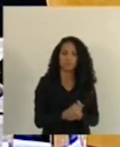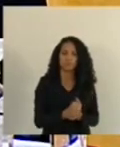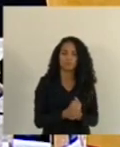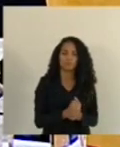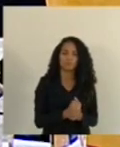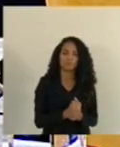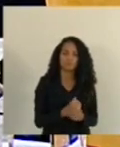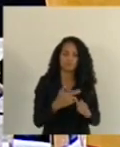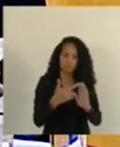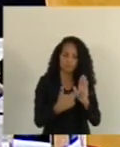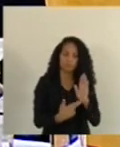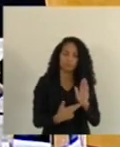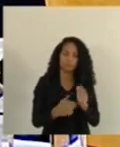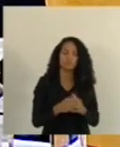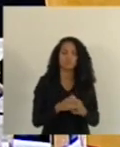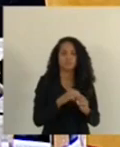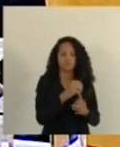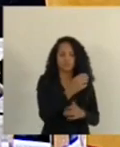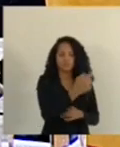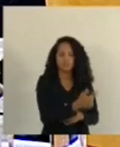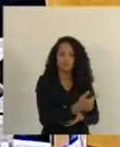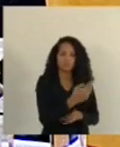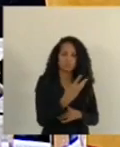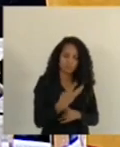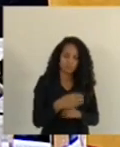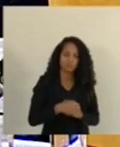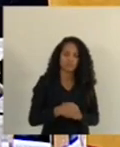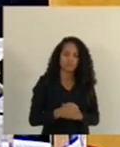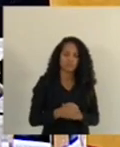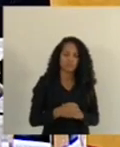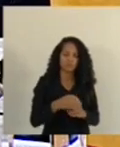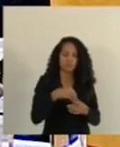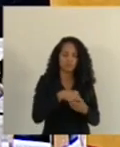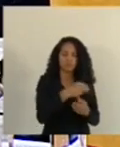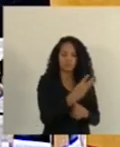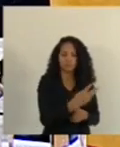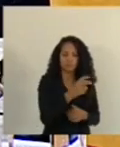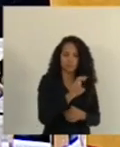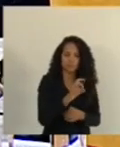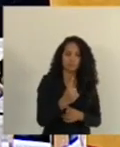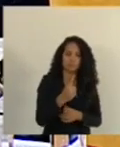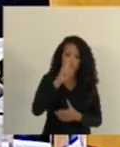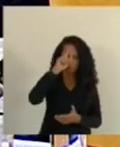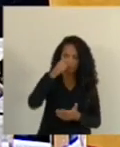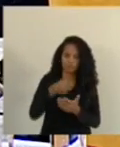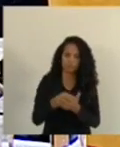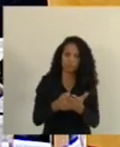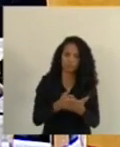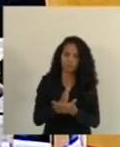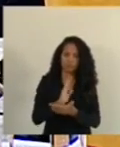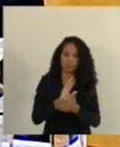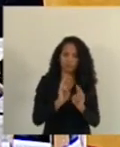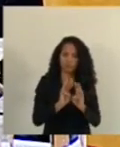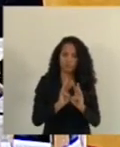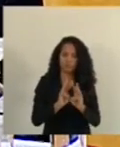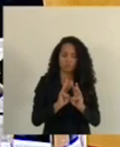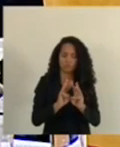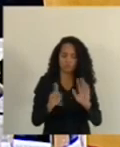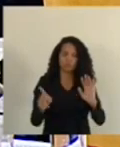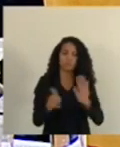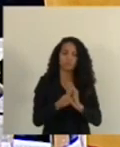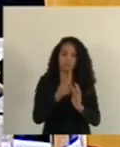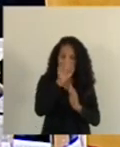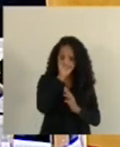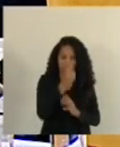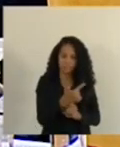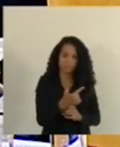Vigésimo terceiro item da pauta, o Parecer 351, que conforme decisão aprovada em plenário, na sessão ordinária do dia